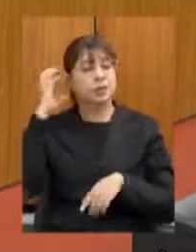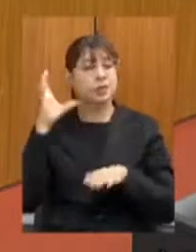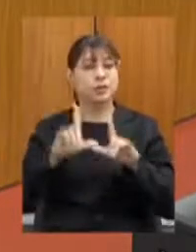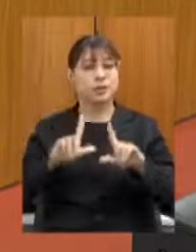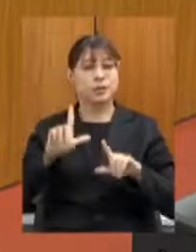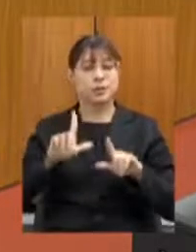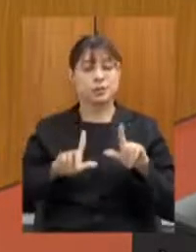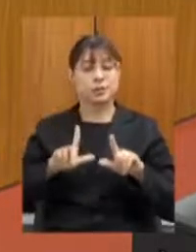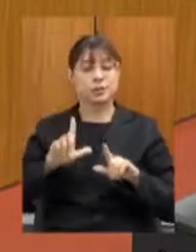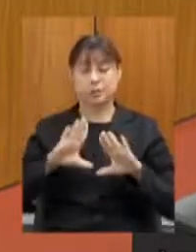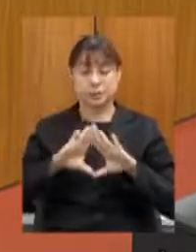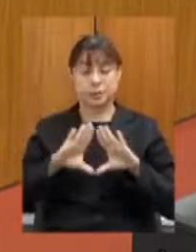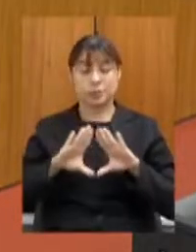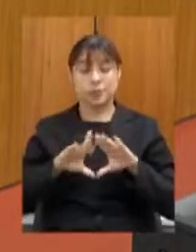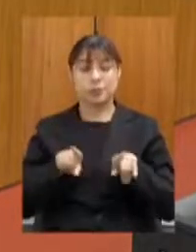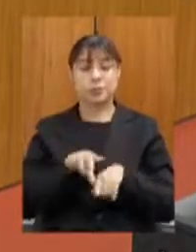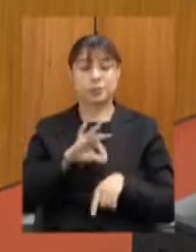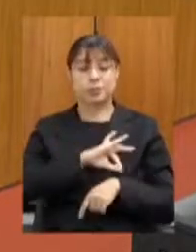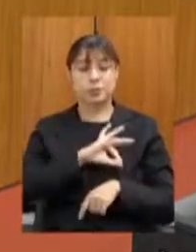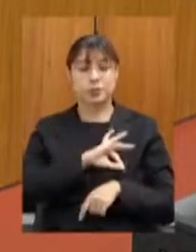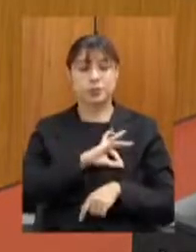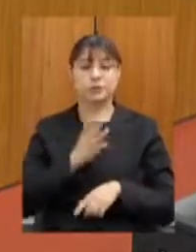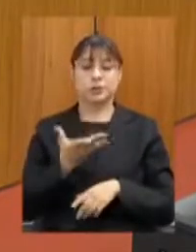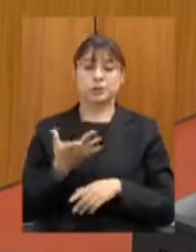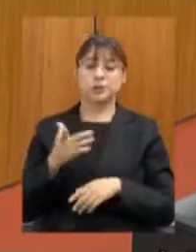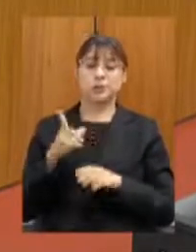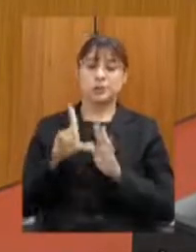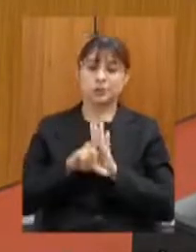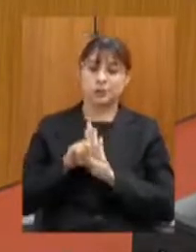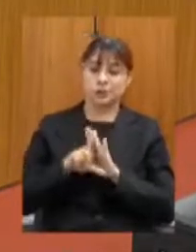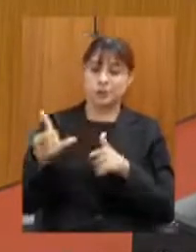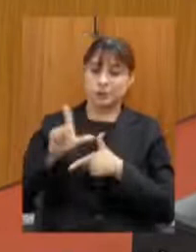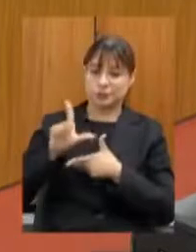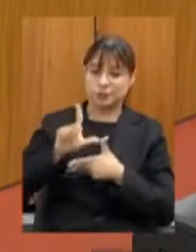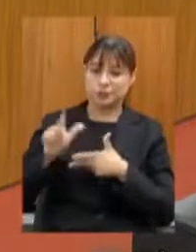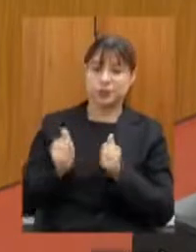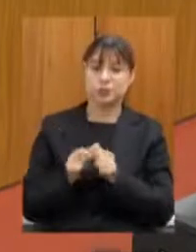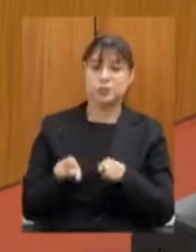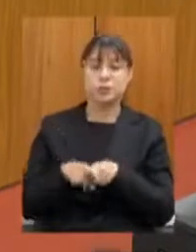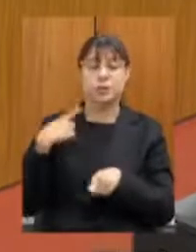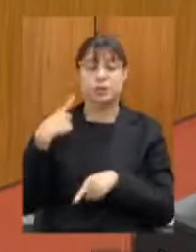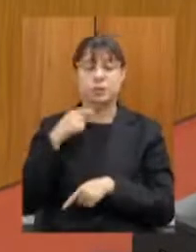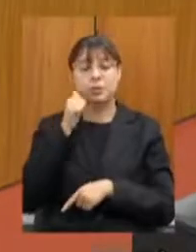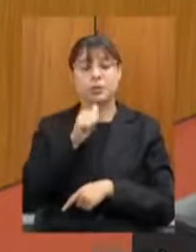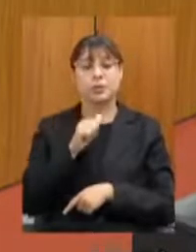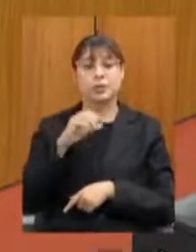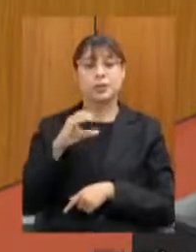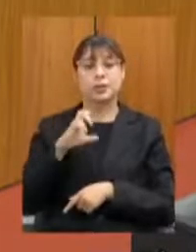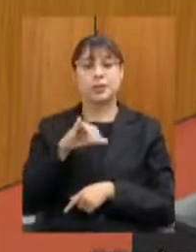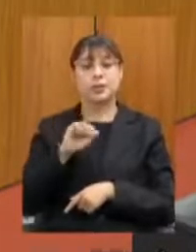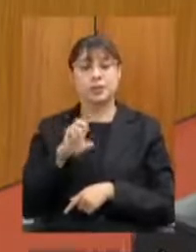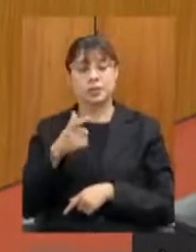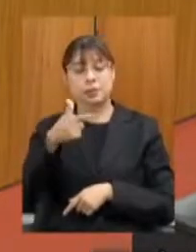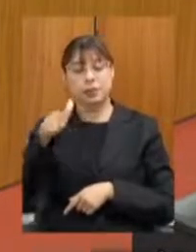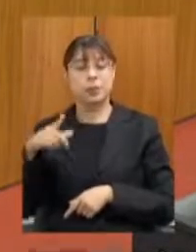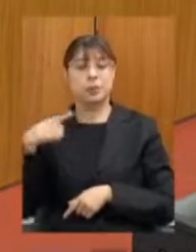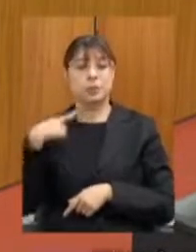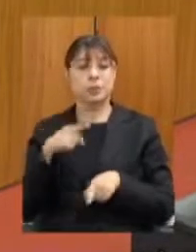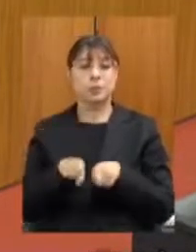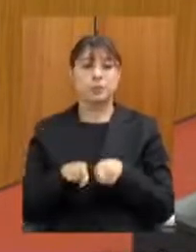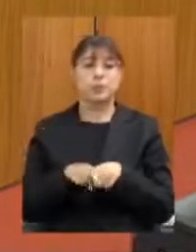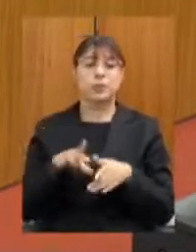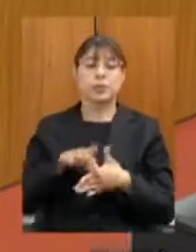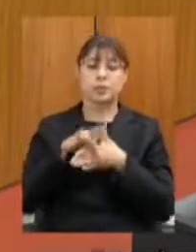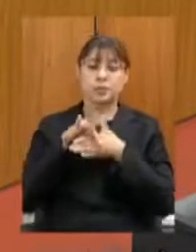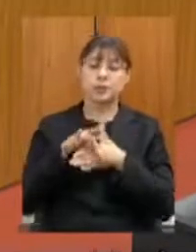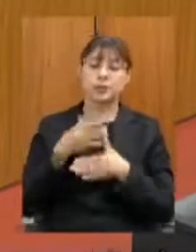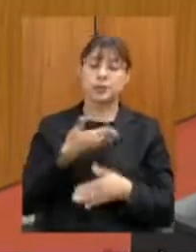a nossa polícia legislativa conosco aqui até agora agradecer a presença da deputada Celise dos deputados o líder